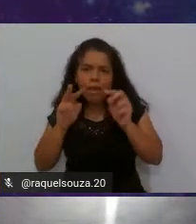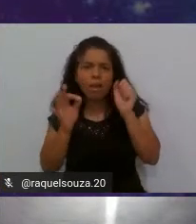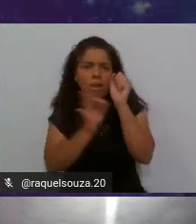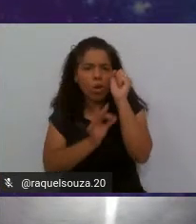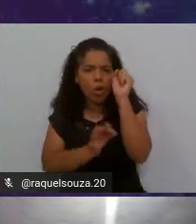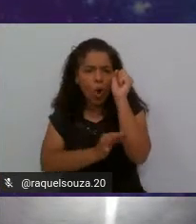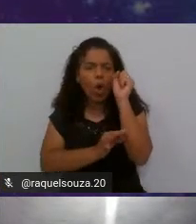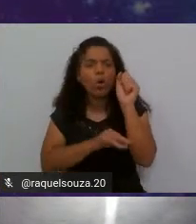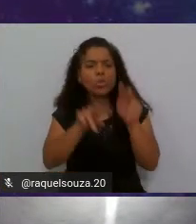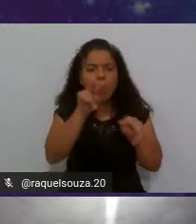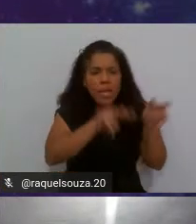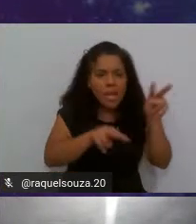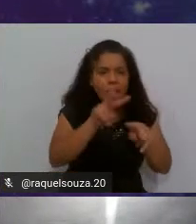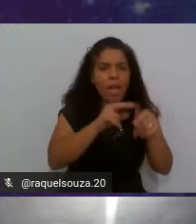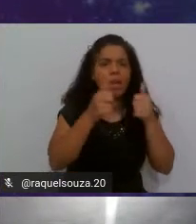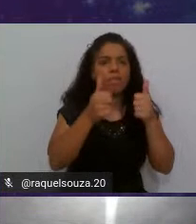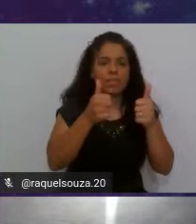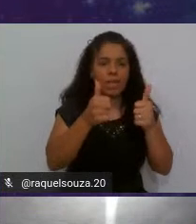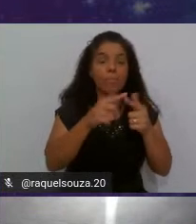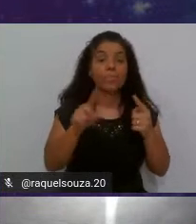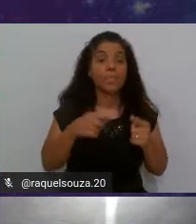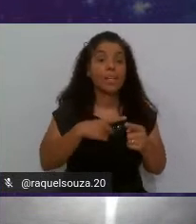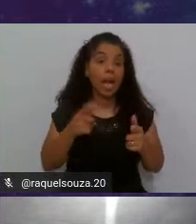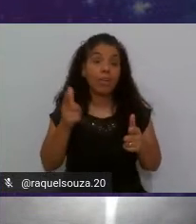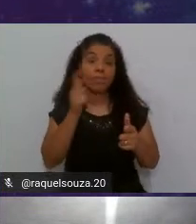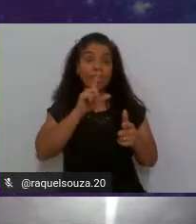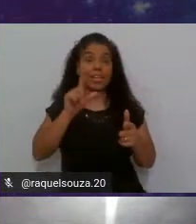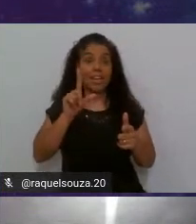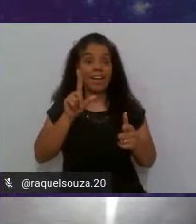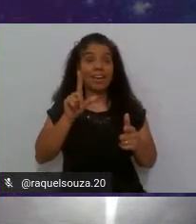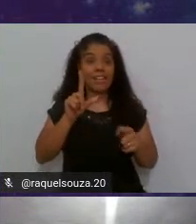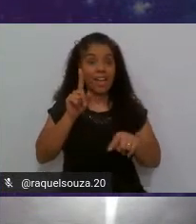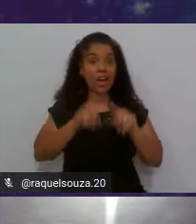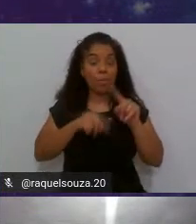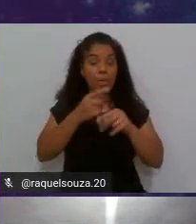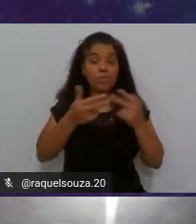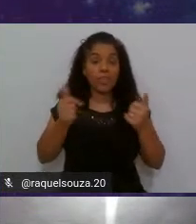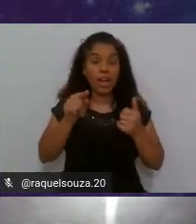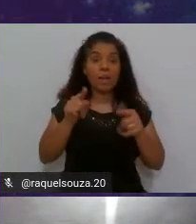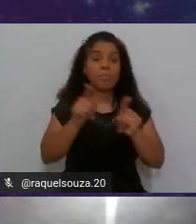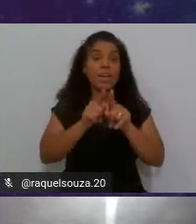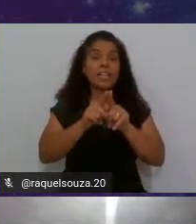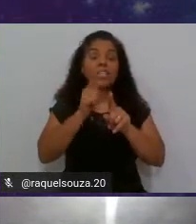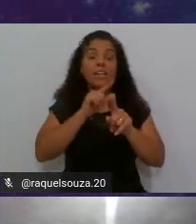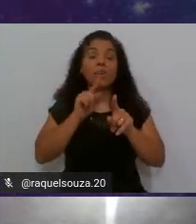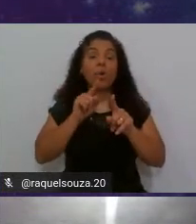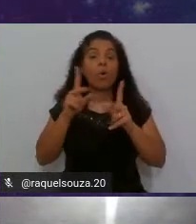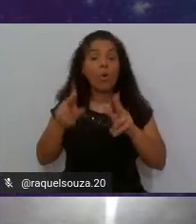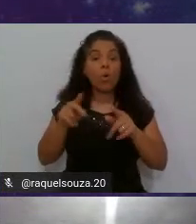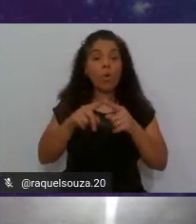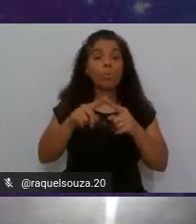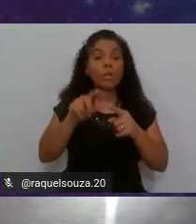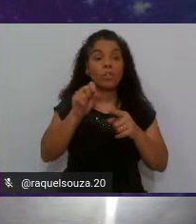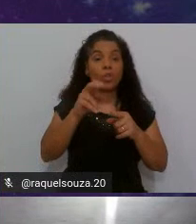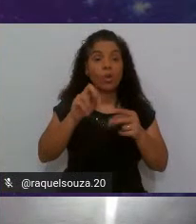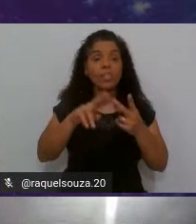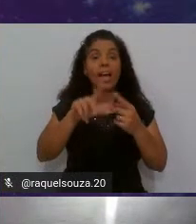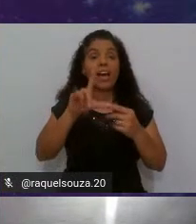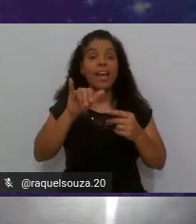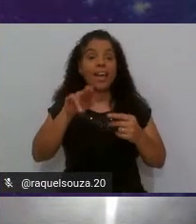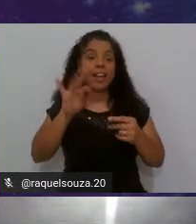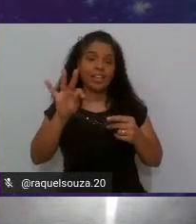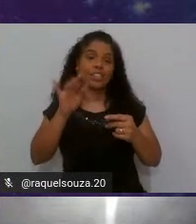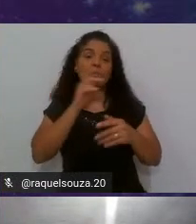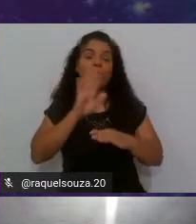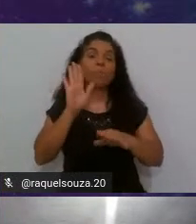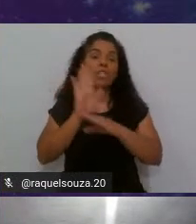revisar e aí você ganha uma ferramenta como o SonarLink para